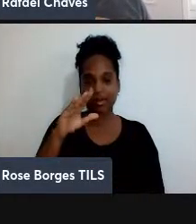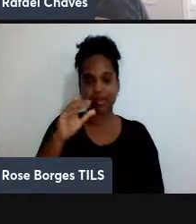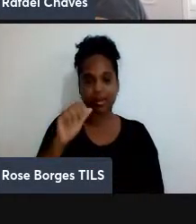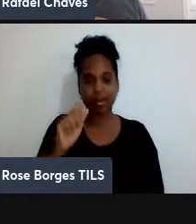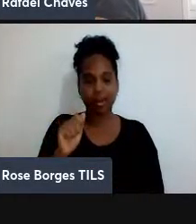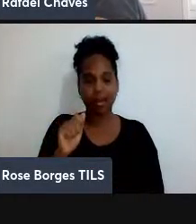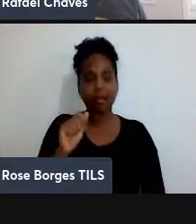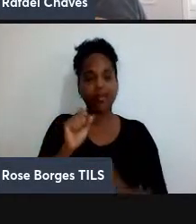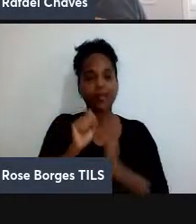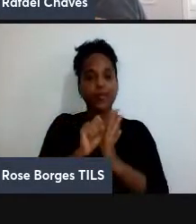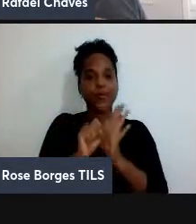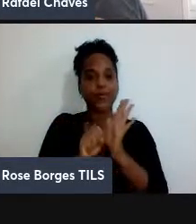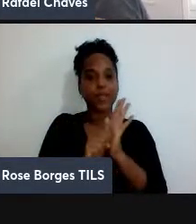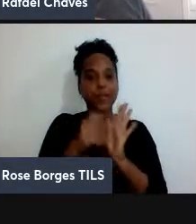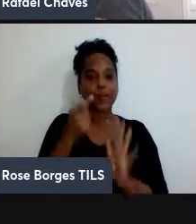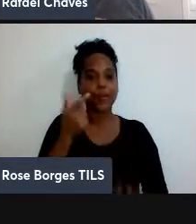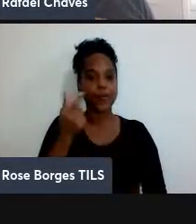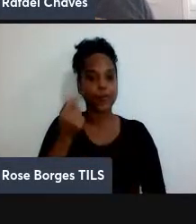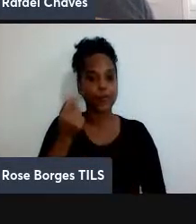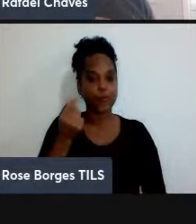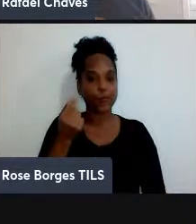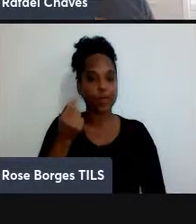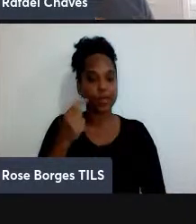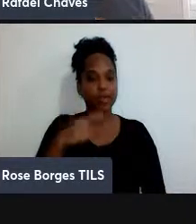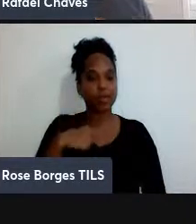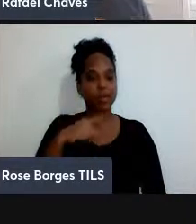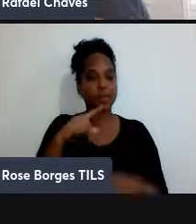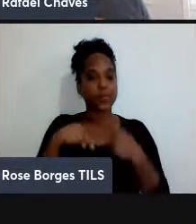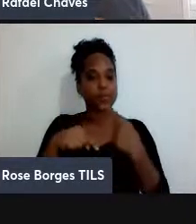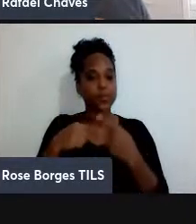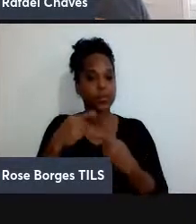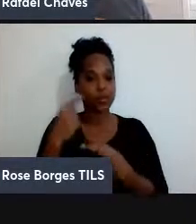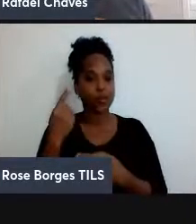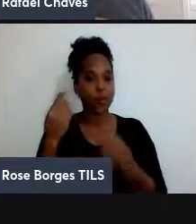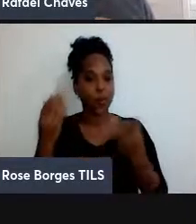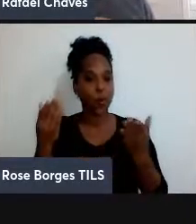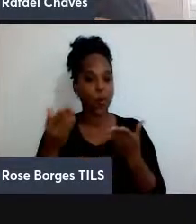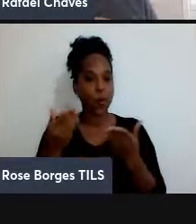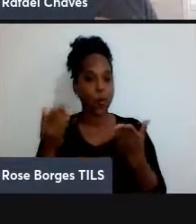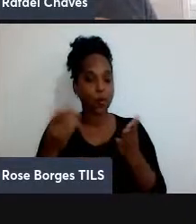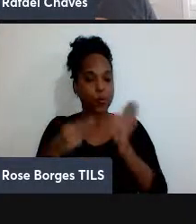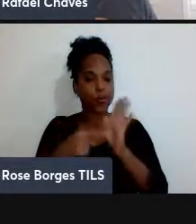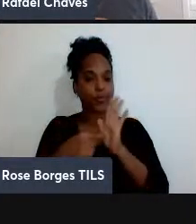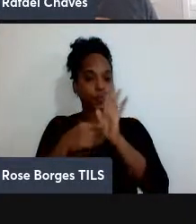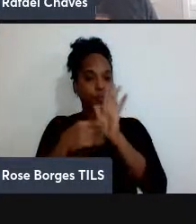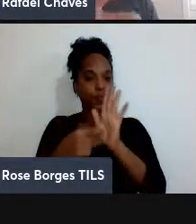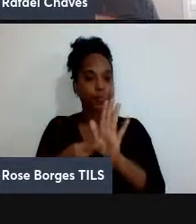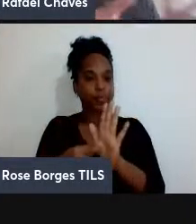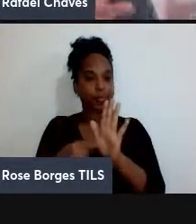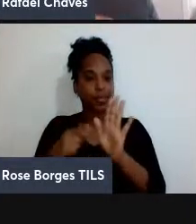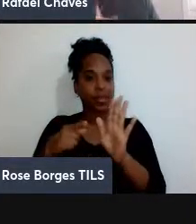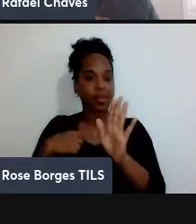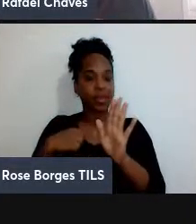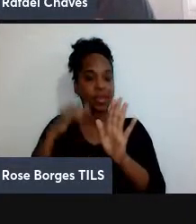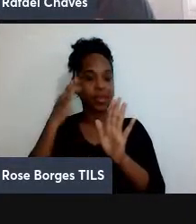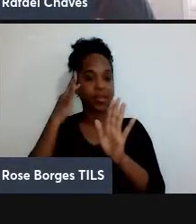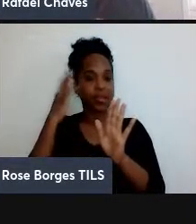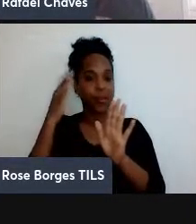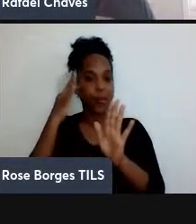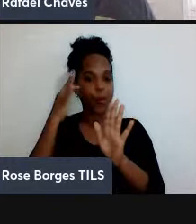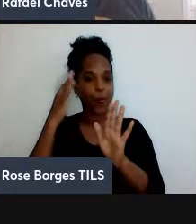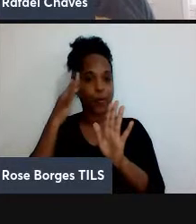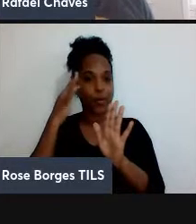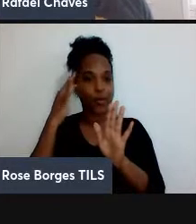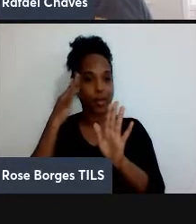XX, a gente desenvolveu, né, essa teoria quântica, que, hoje em dia, é expressa aí pelo que a chama de teoria quântica, ali, os